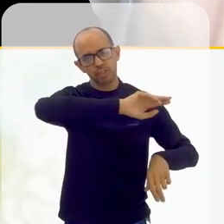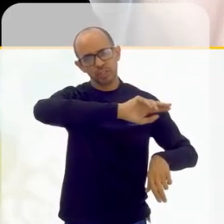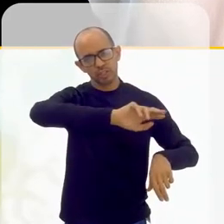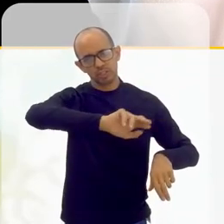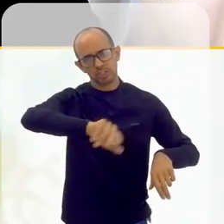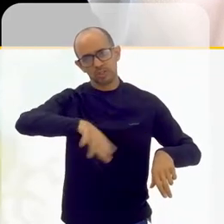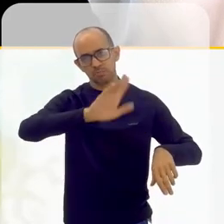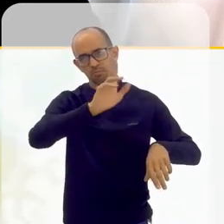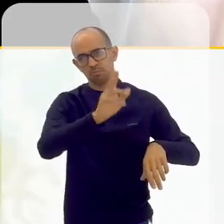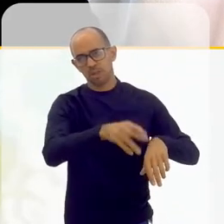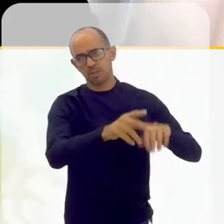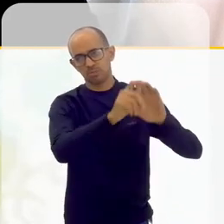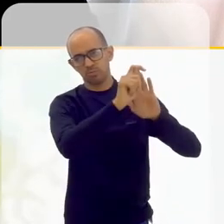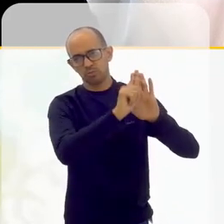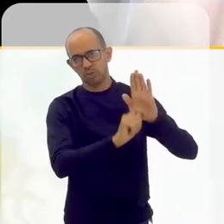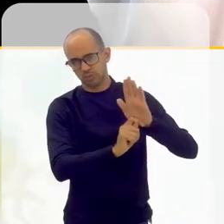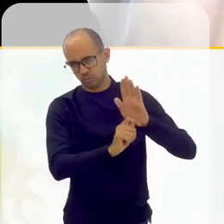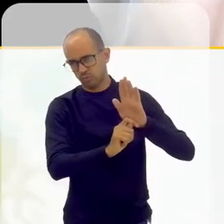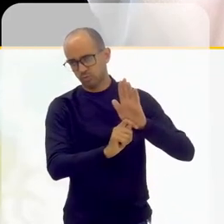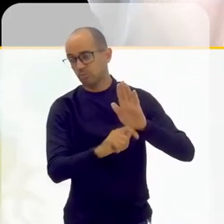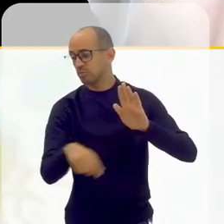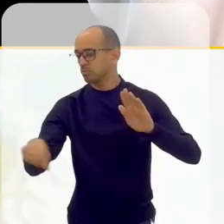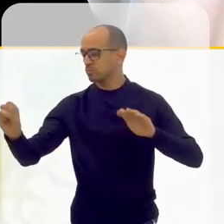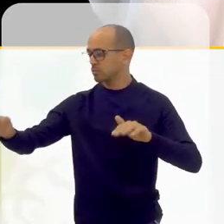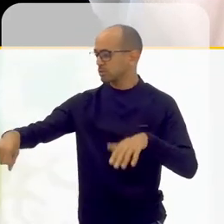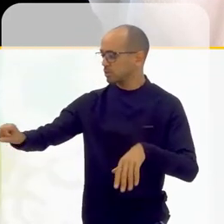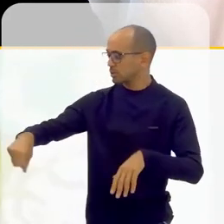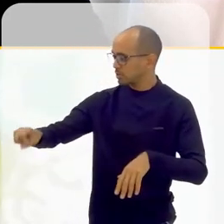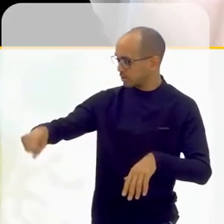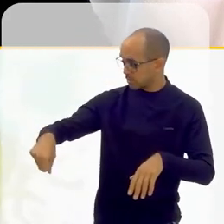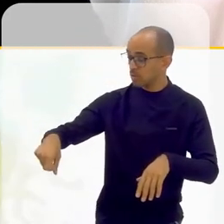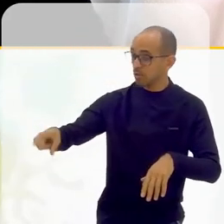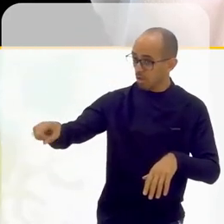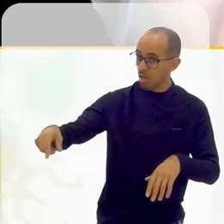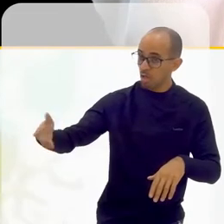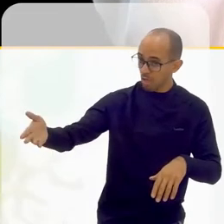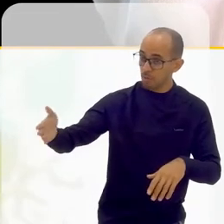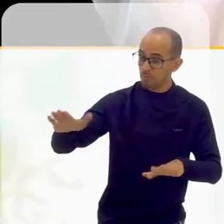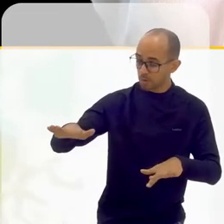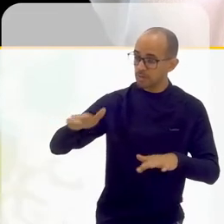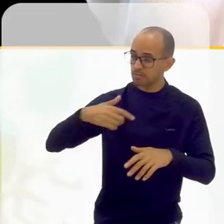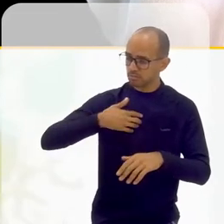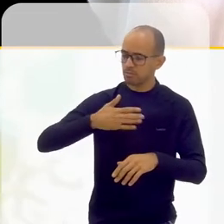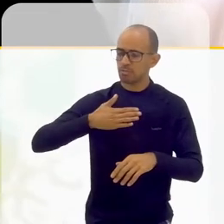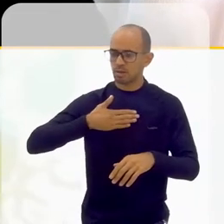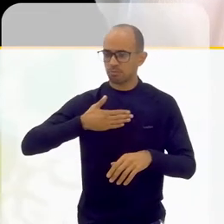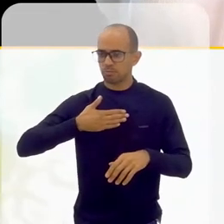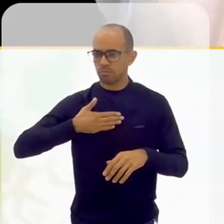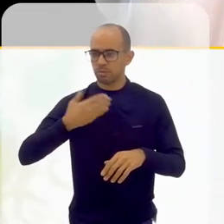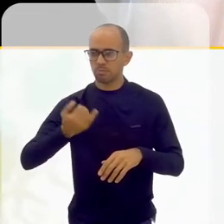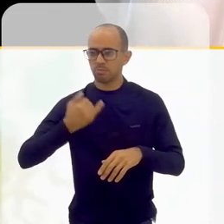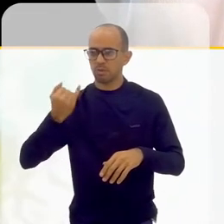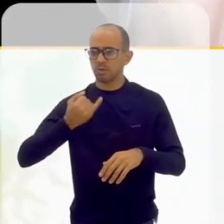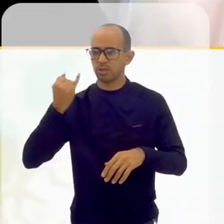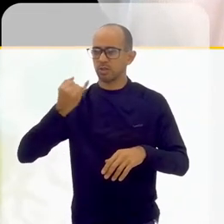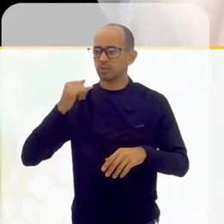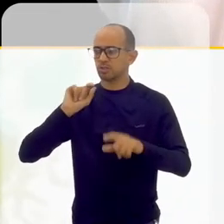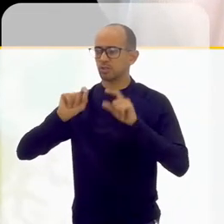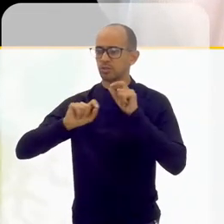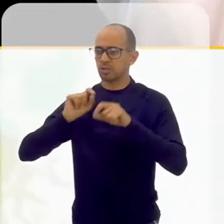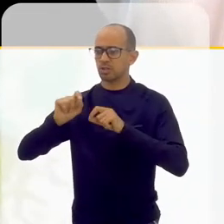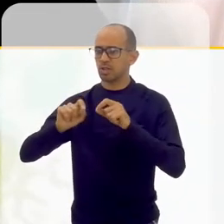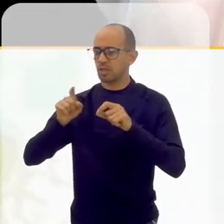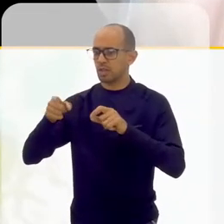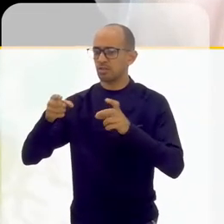diferentes, mas o texto é o mesmo. Sim, mas o que eu estava dizendo, que para mim o mais interessante desse processo